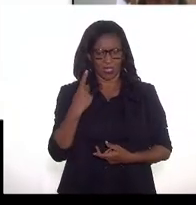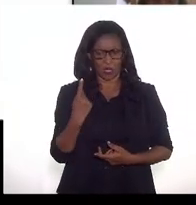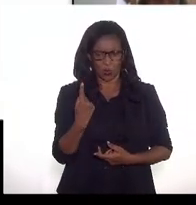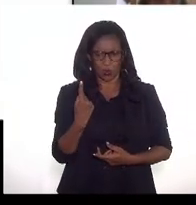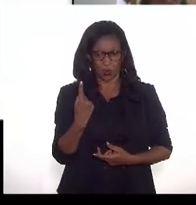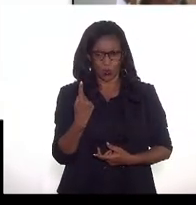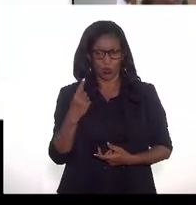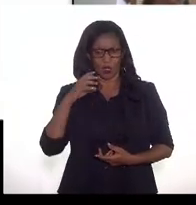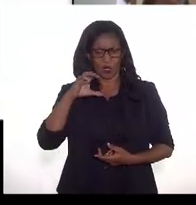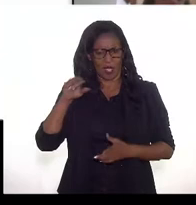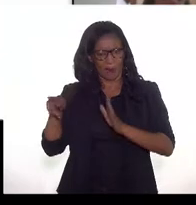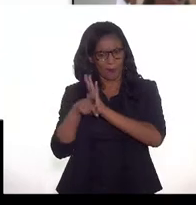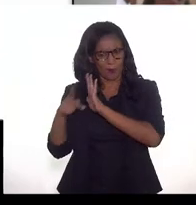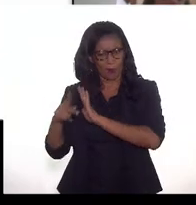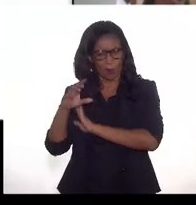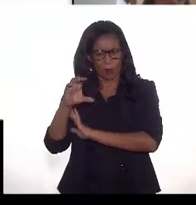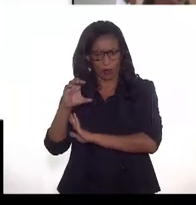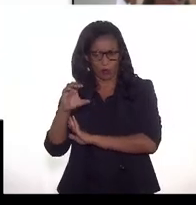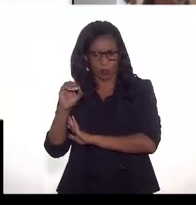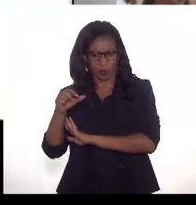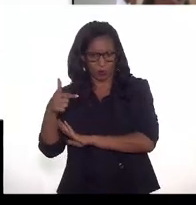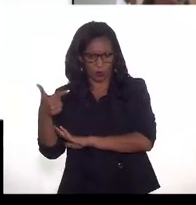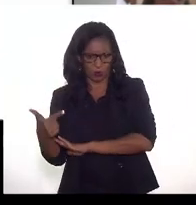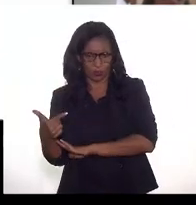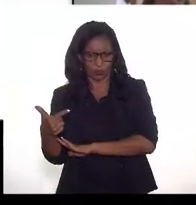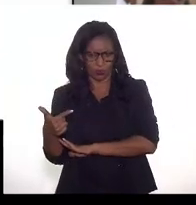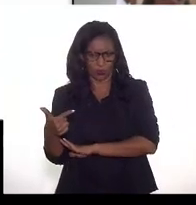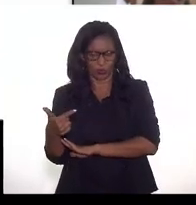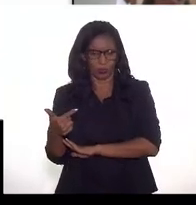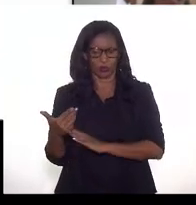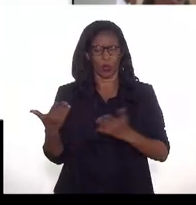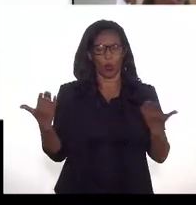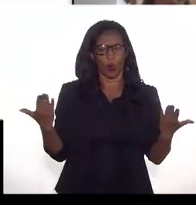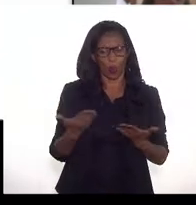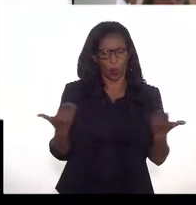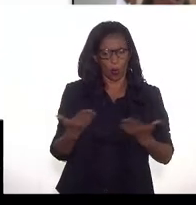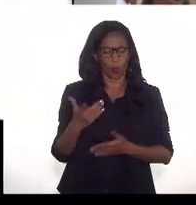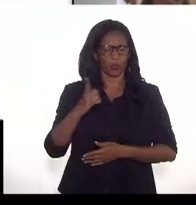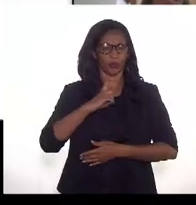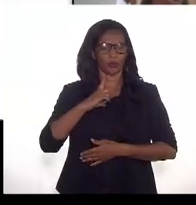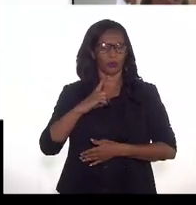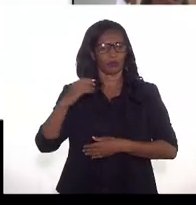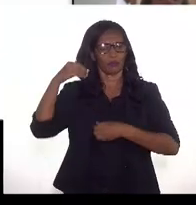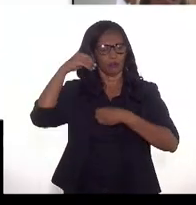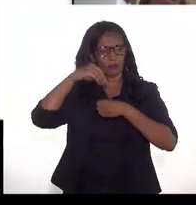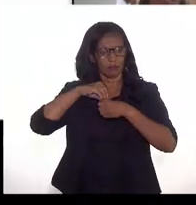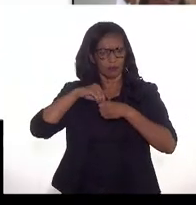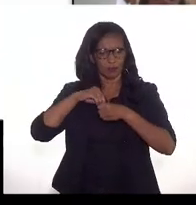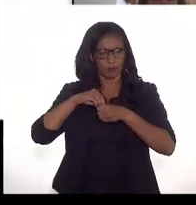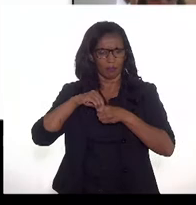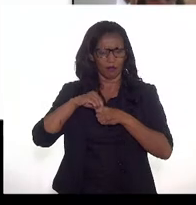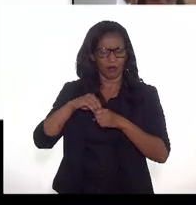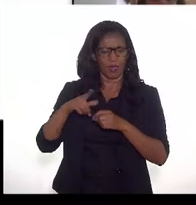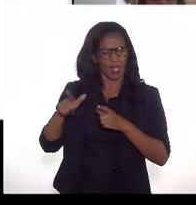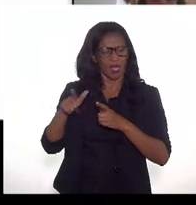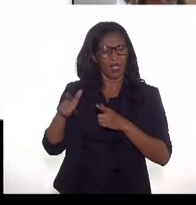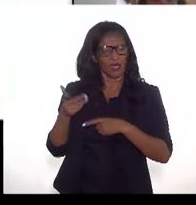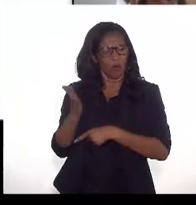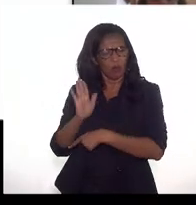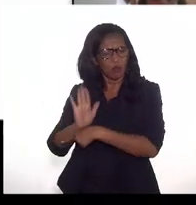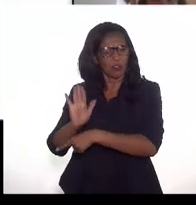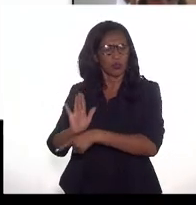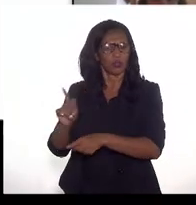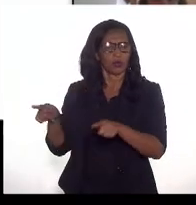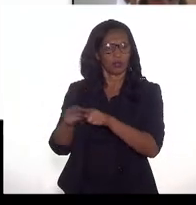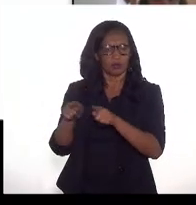em CO2, tá, só que outros hidrocarbonetos, né, com betano, então eles acabam permeando também por